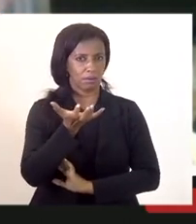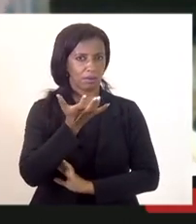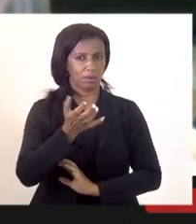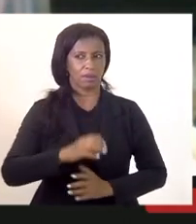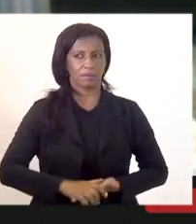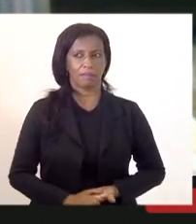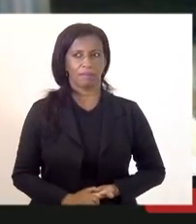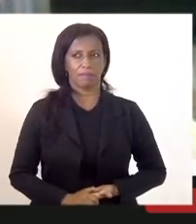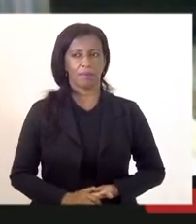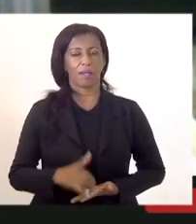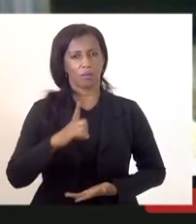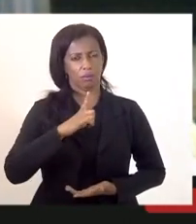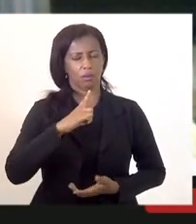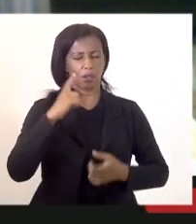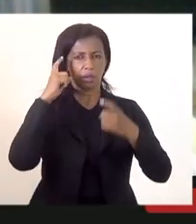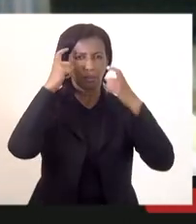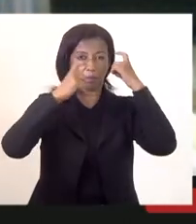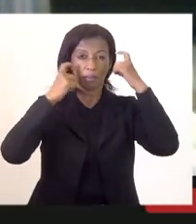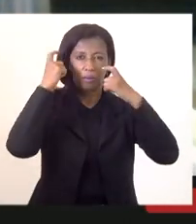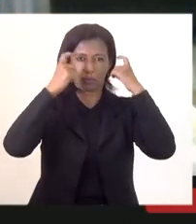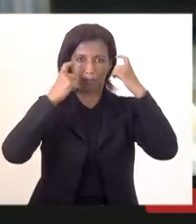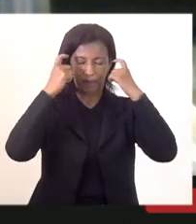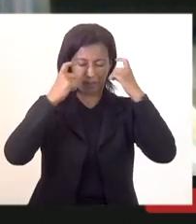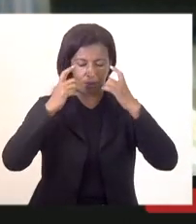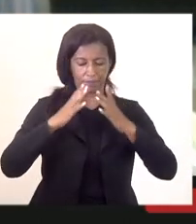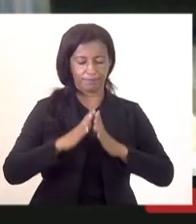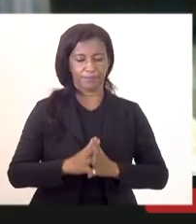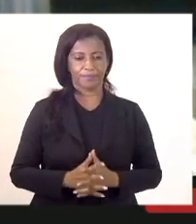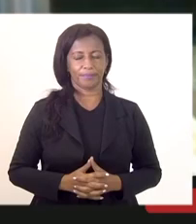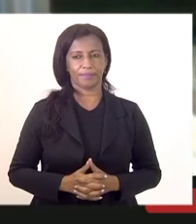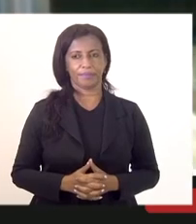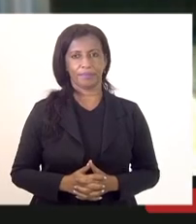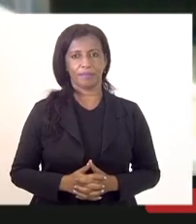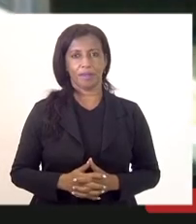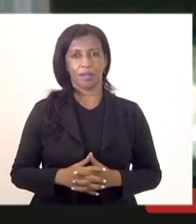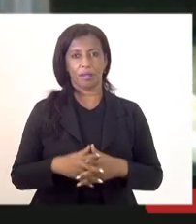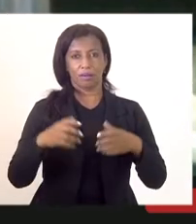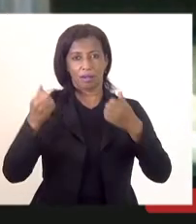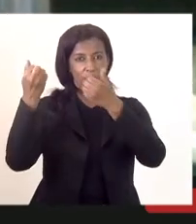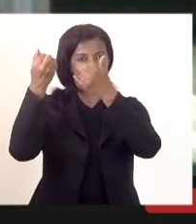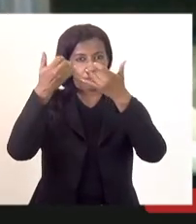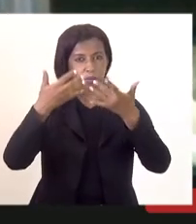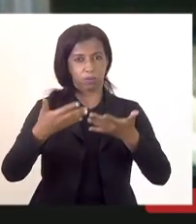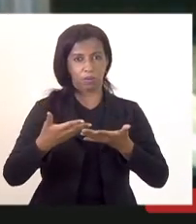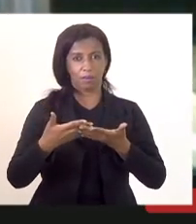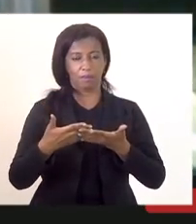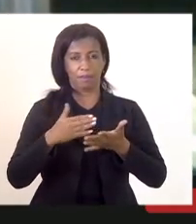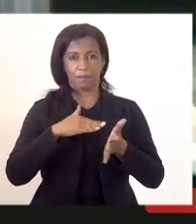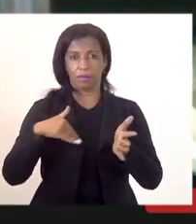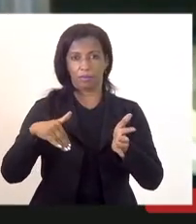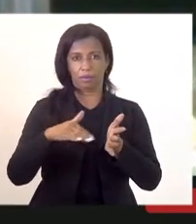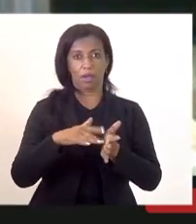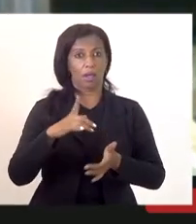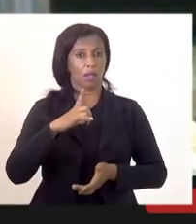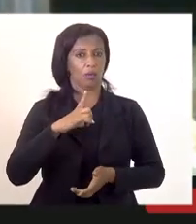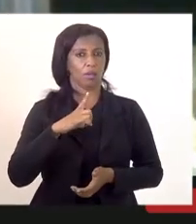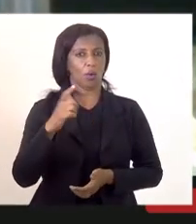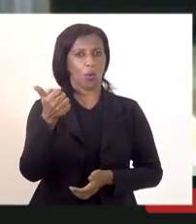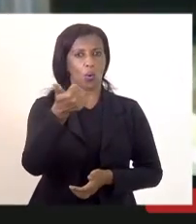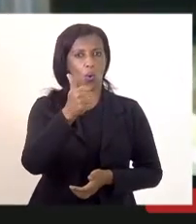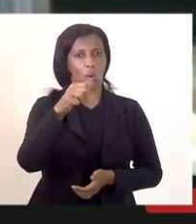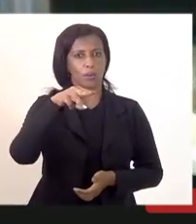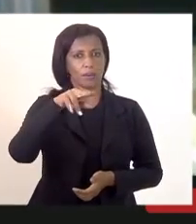eu tenho uma preocupação muito grande deixa eu falar para todos eu tenho um déficit de 11 mil homens na corporação